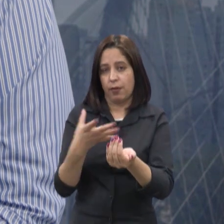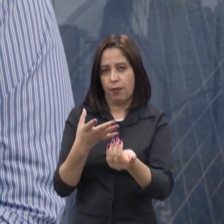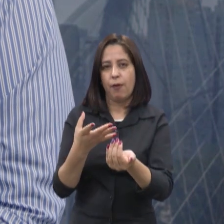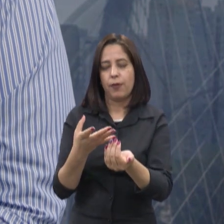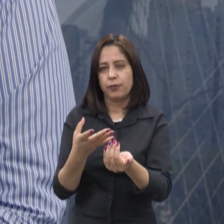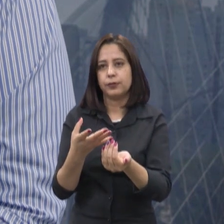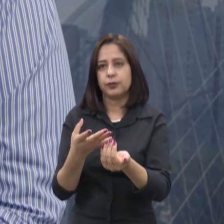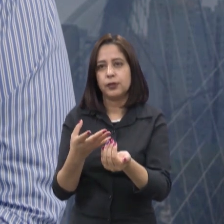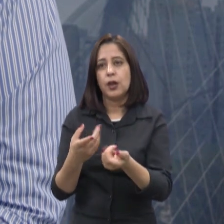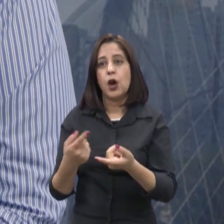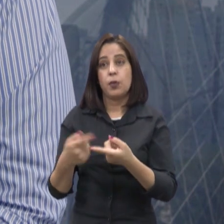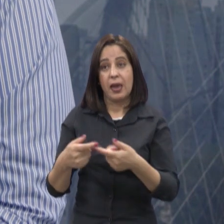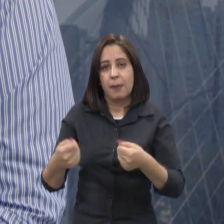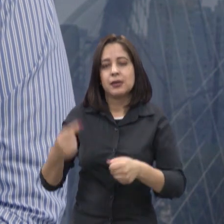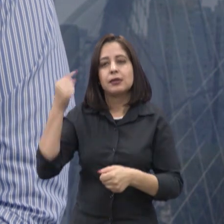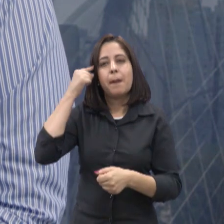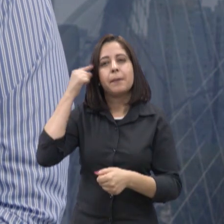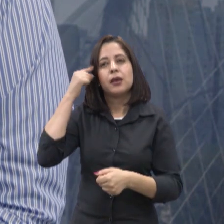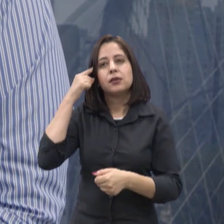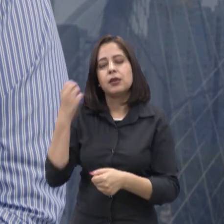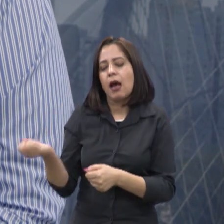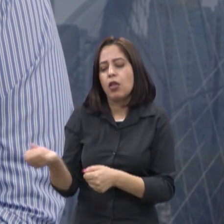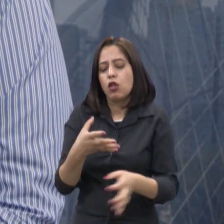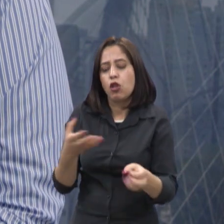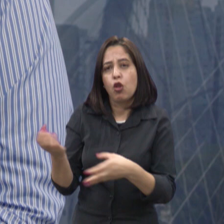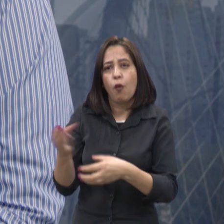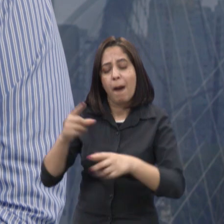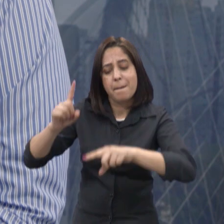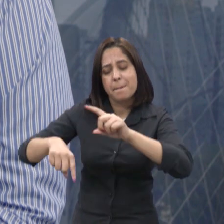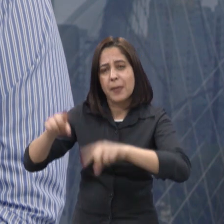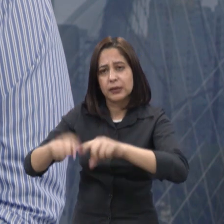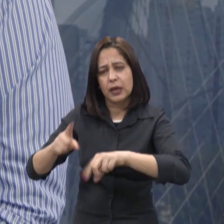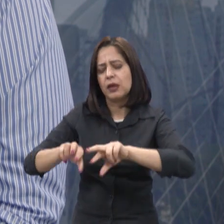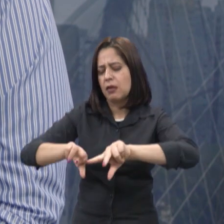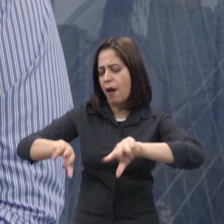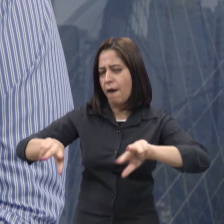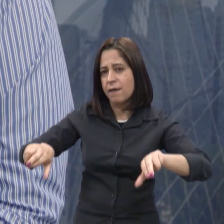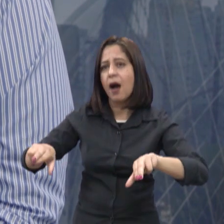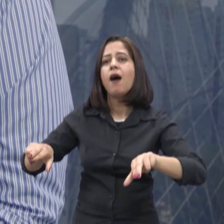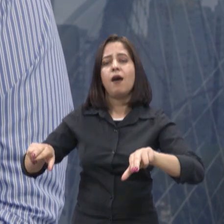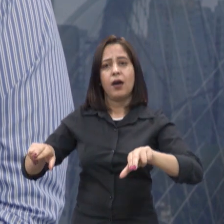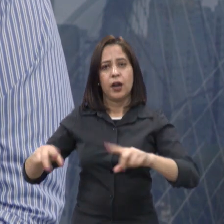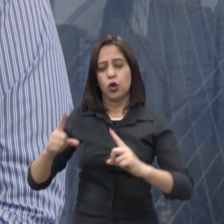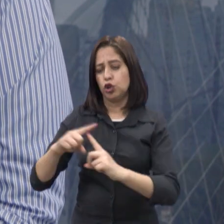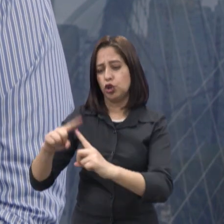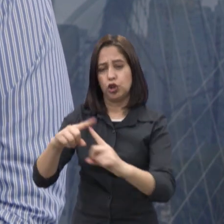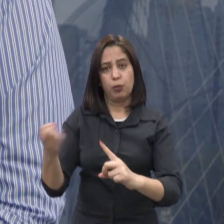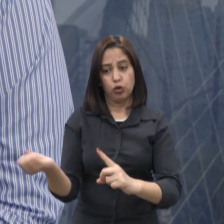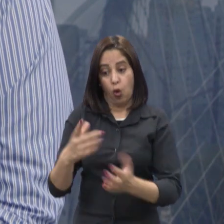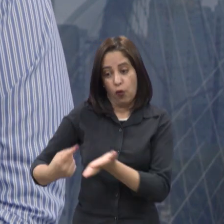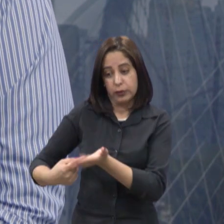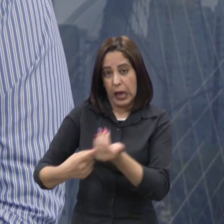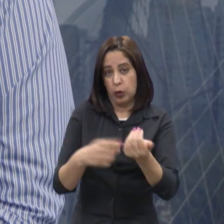a gente precisa pensar em renovação de equipamentos, né? Equipamentos mais modernos, equipamentos mais eficientes, eu